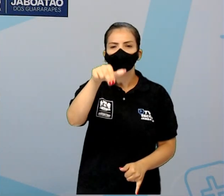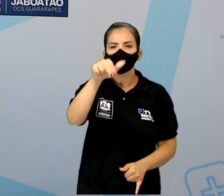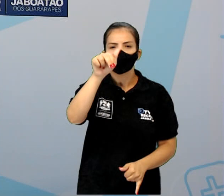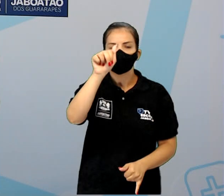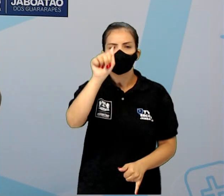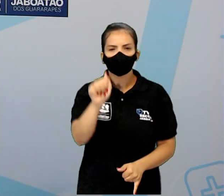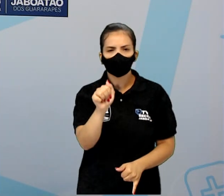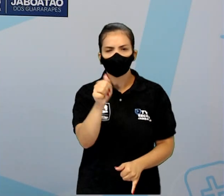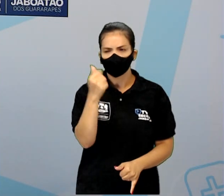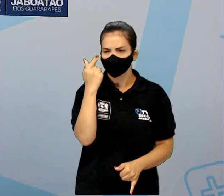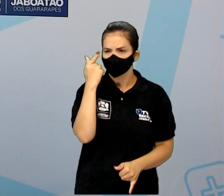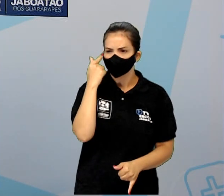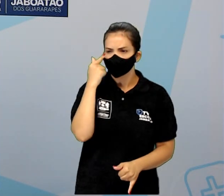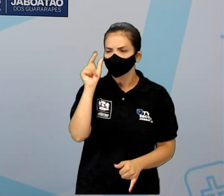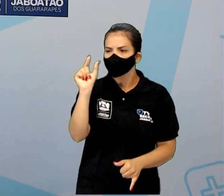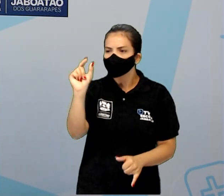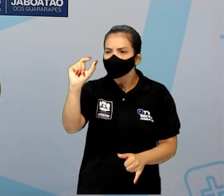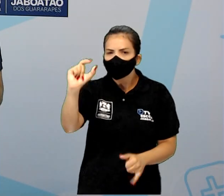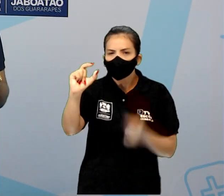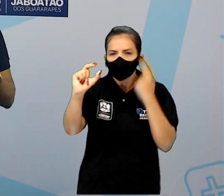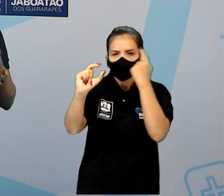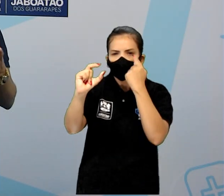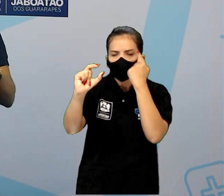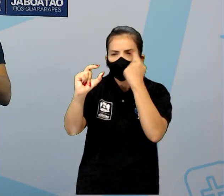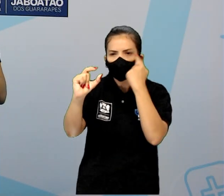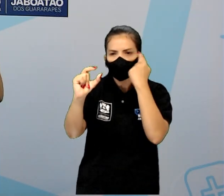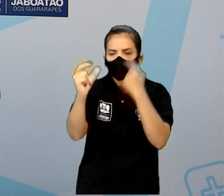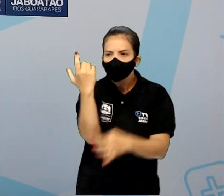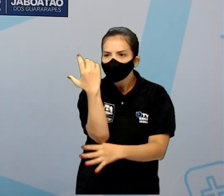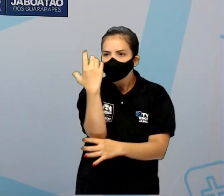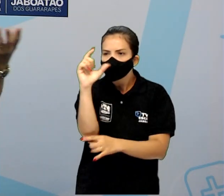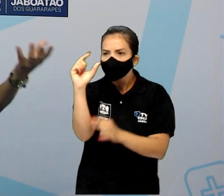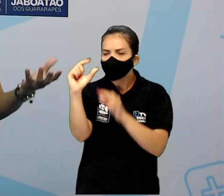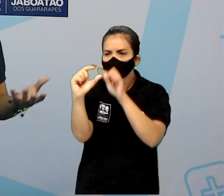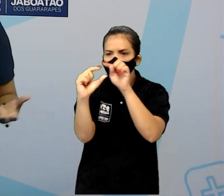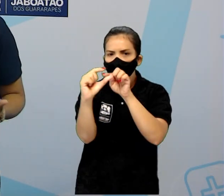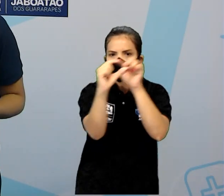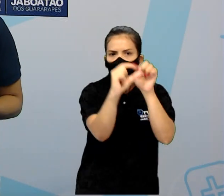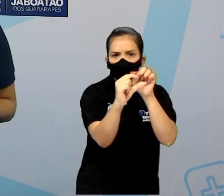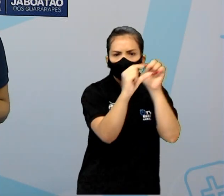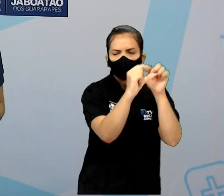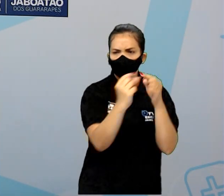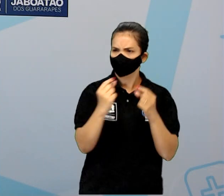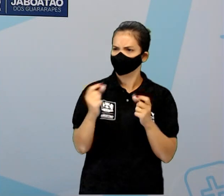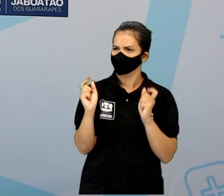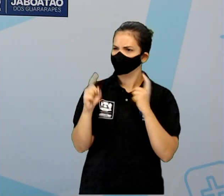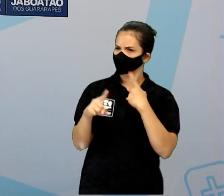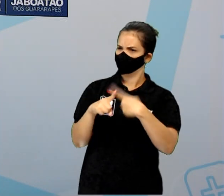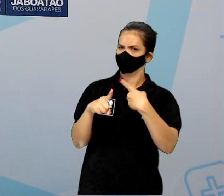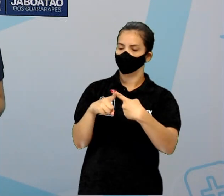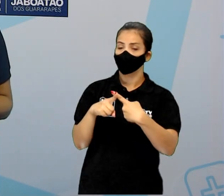lenda indígena que traz um pouquinho disso. Tentar explicar o inexplicável.